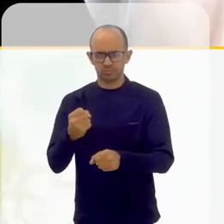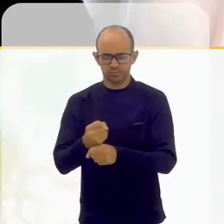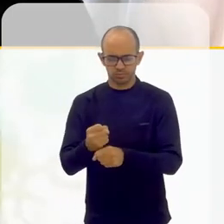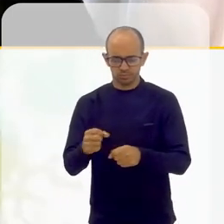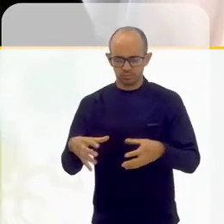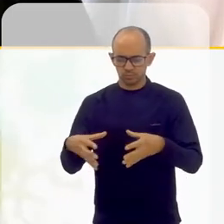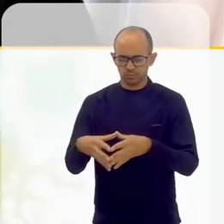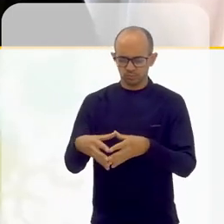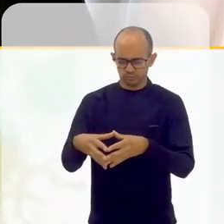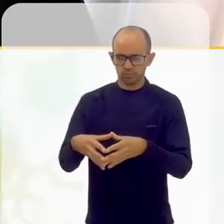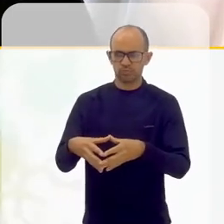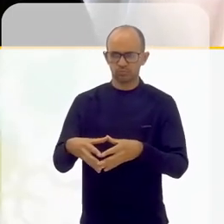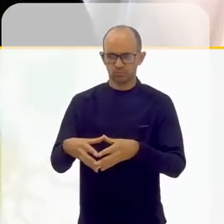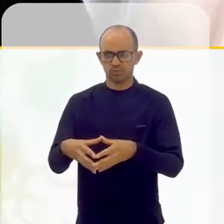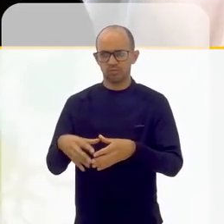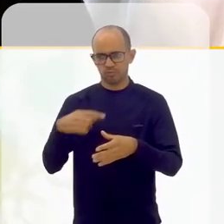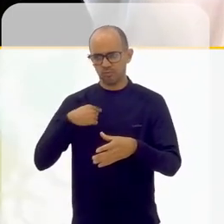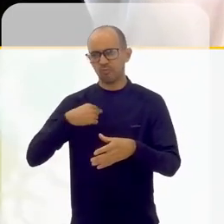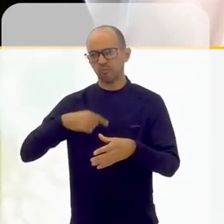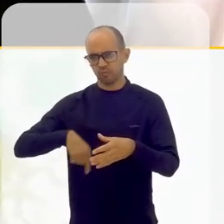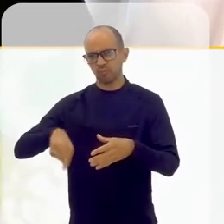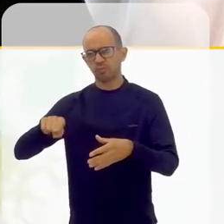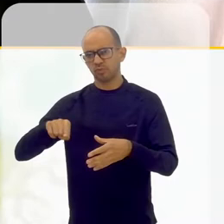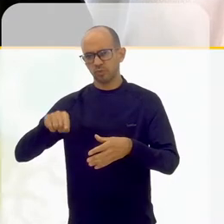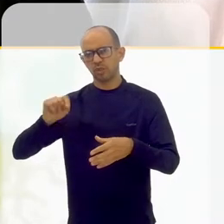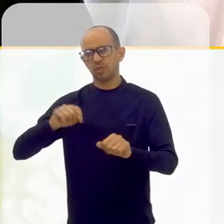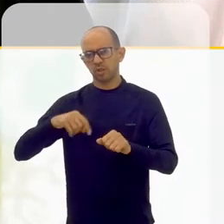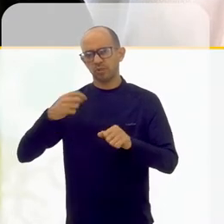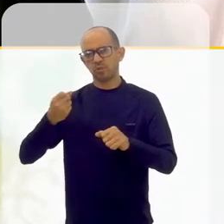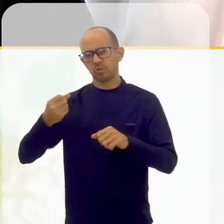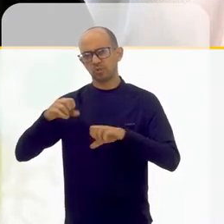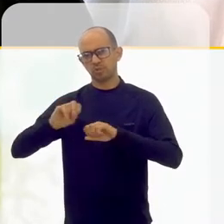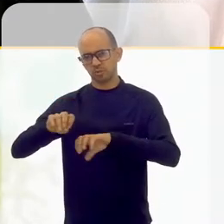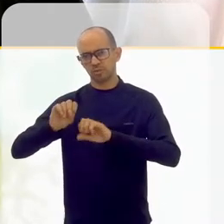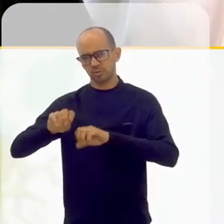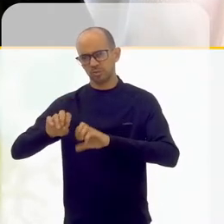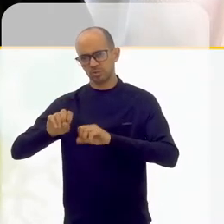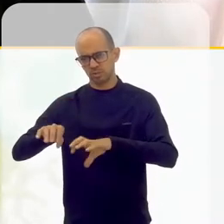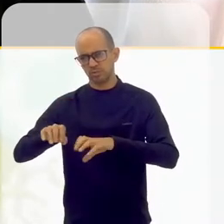construção coletiva. Eu estou lá, quando eu estou dando uma aula, para